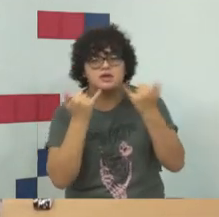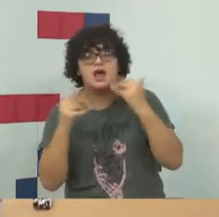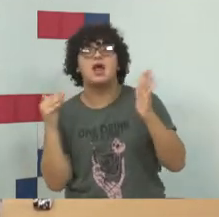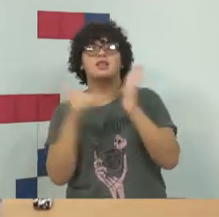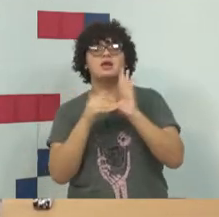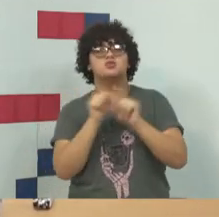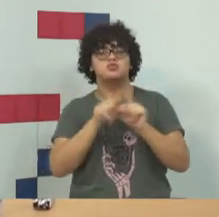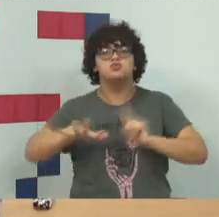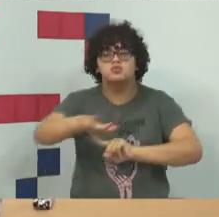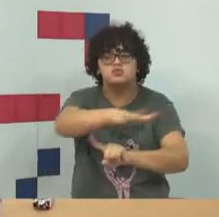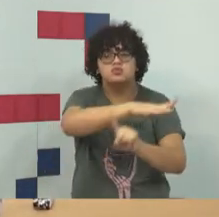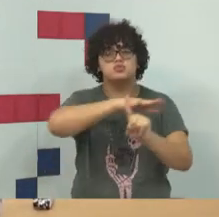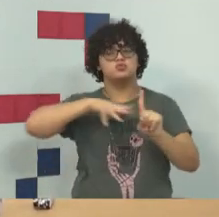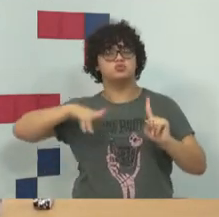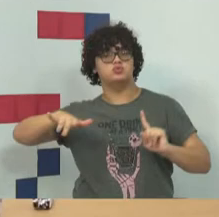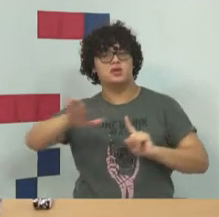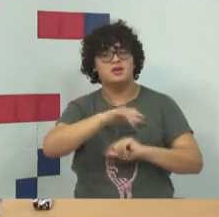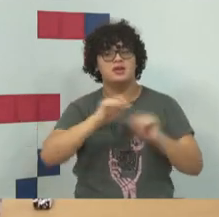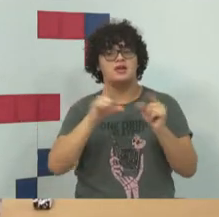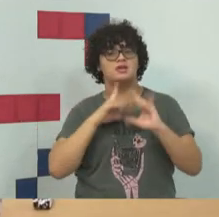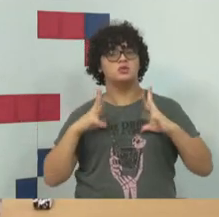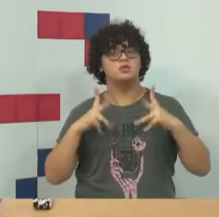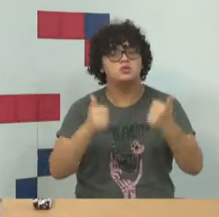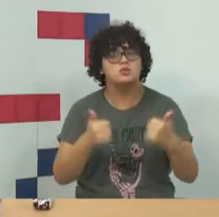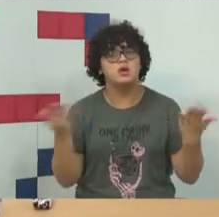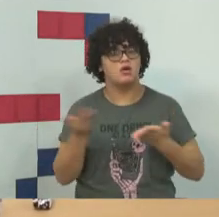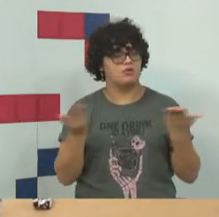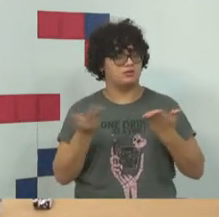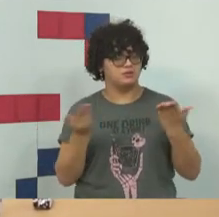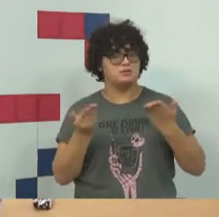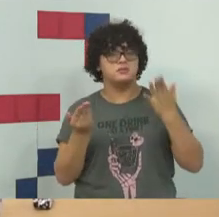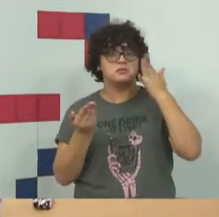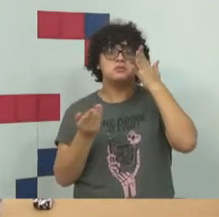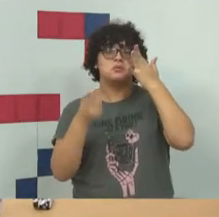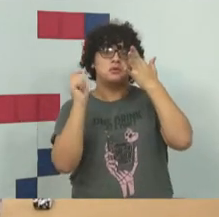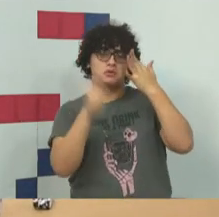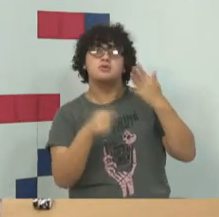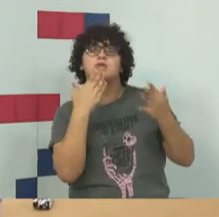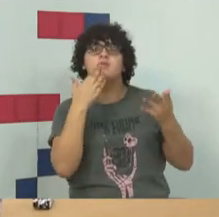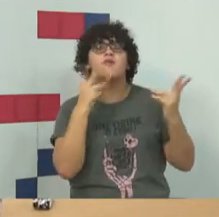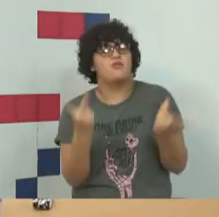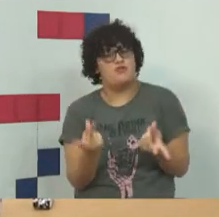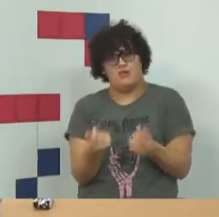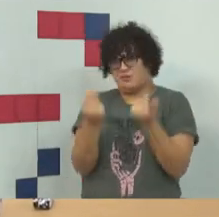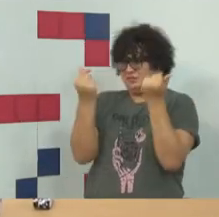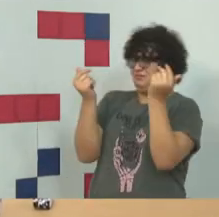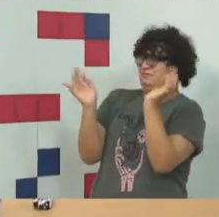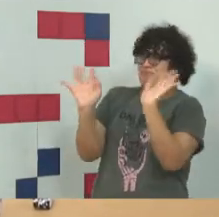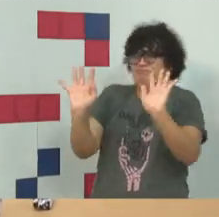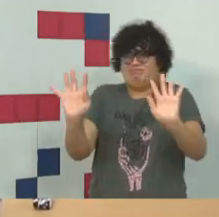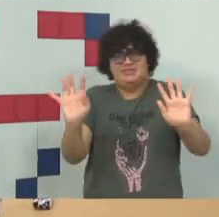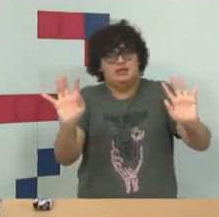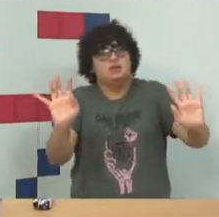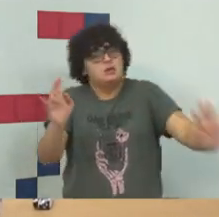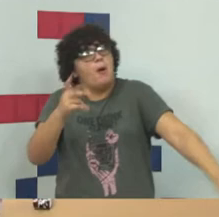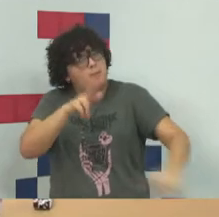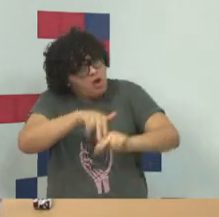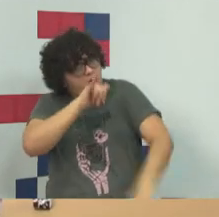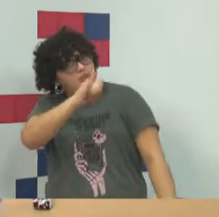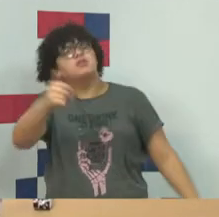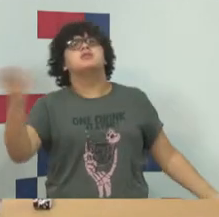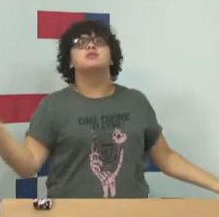sociedade que gira em torno deste ativo, deste valor. Então, por isso, eu chamo de